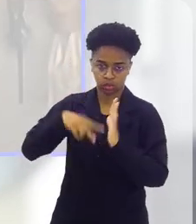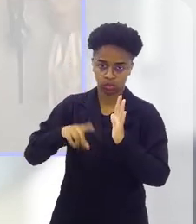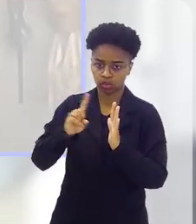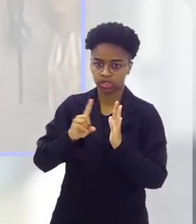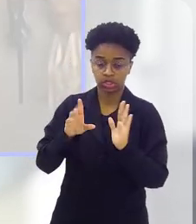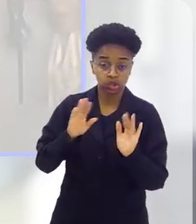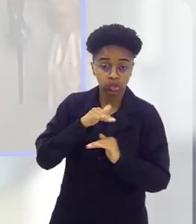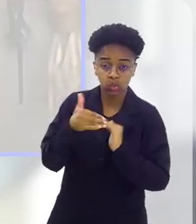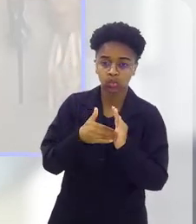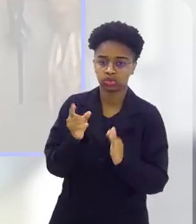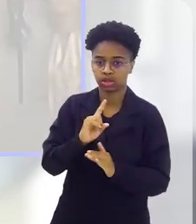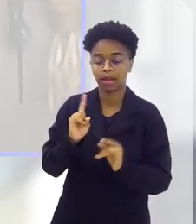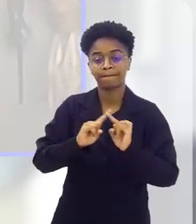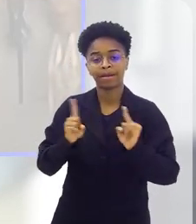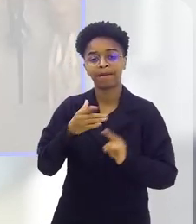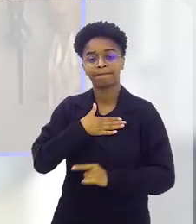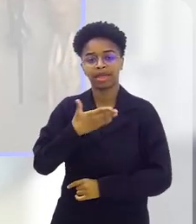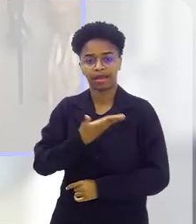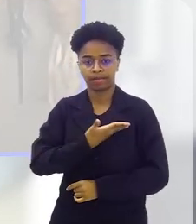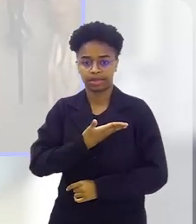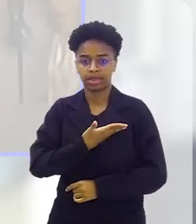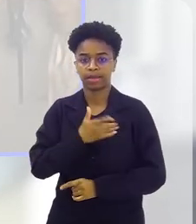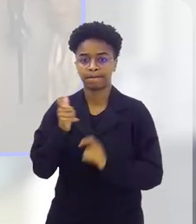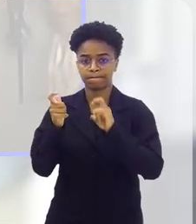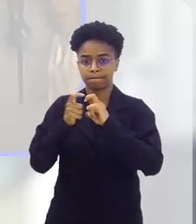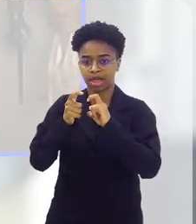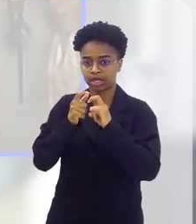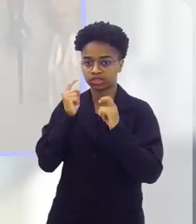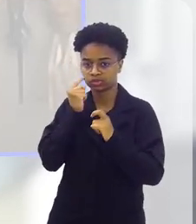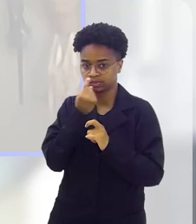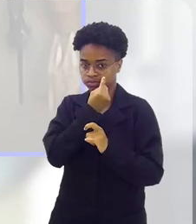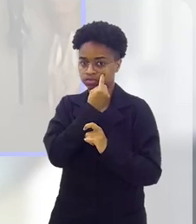eu não li esse trabalho todo, mas uma colega, o oftalmo,